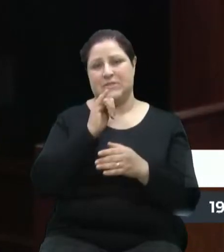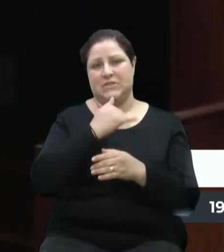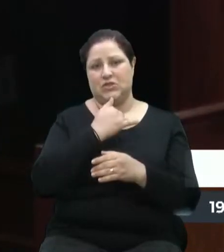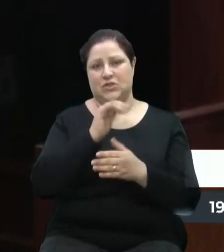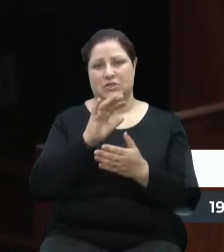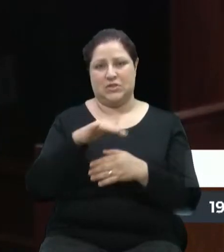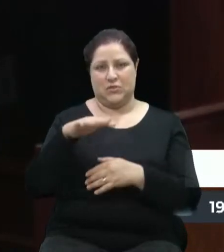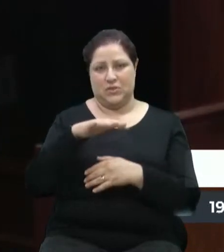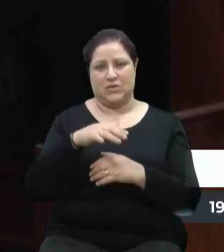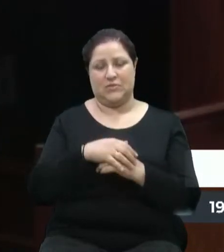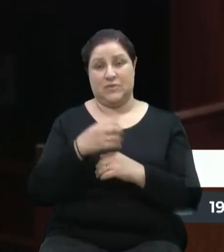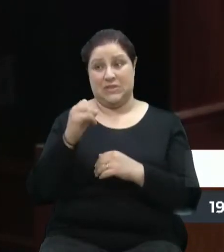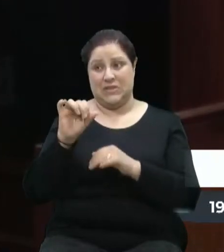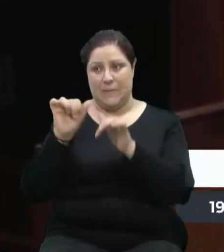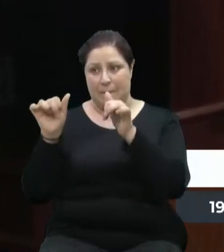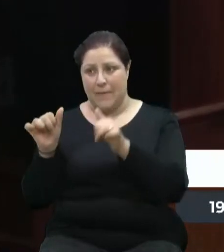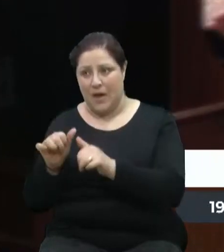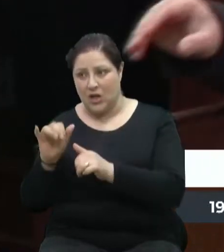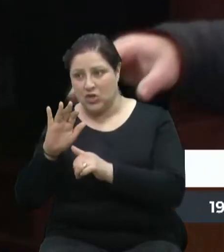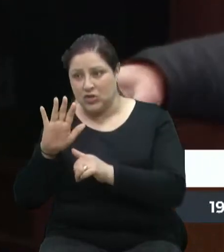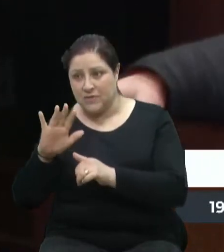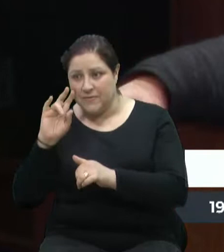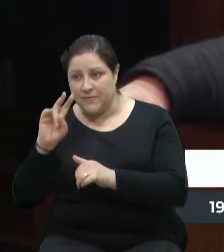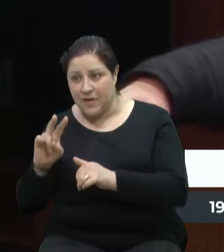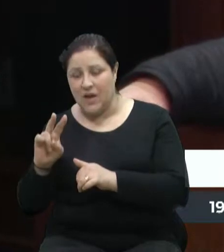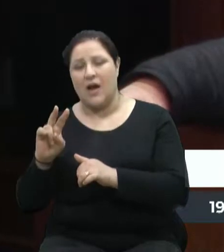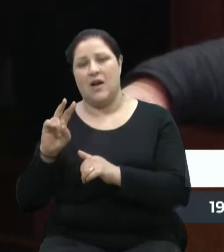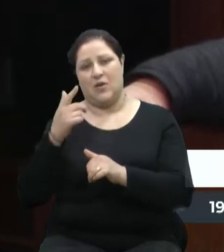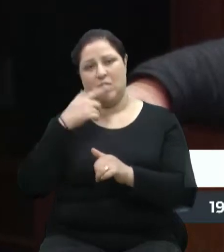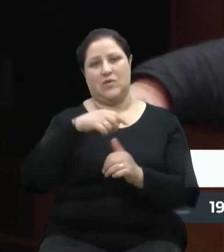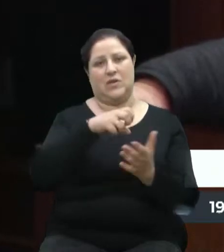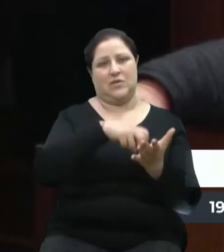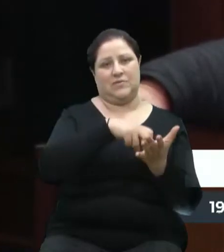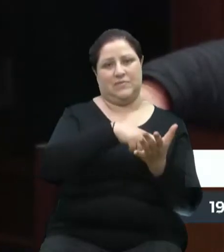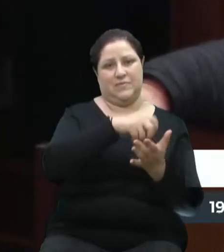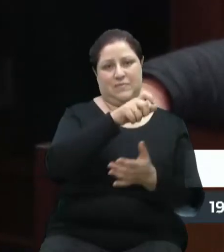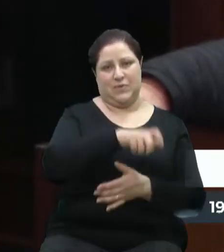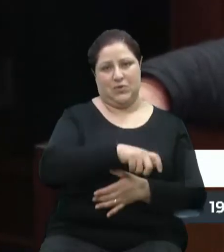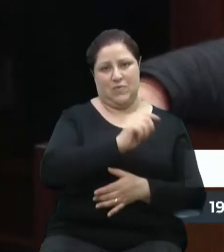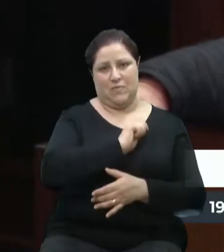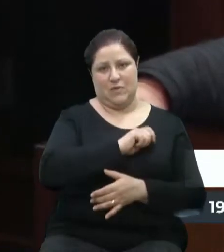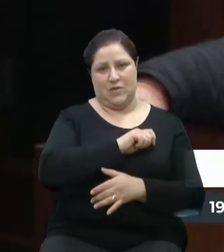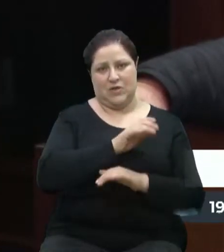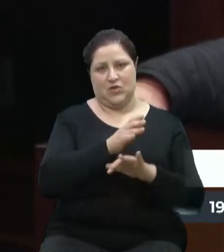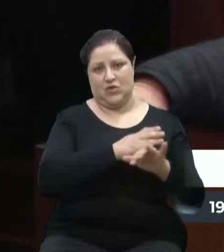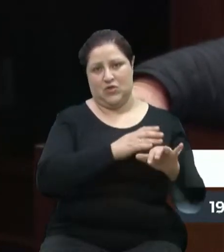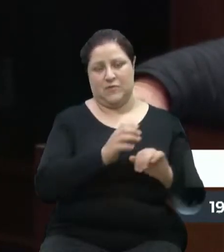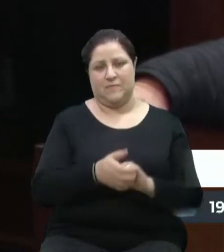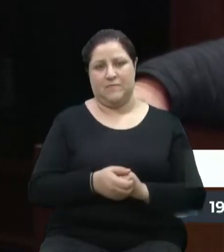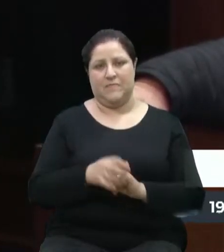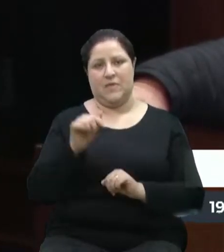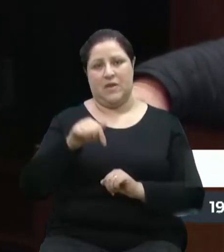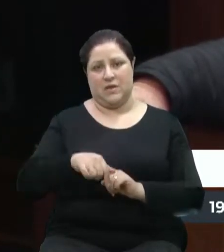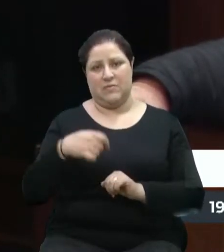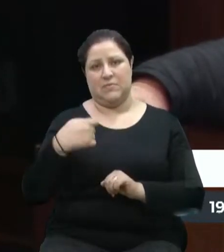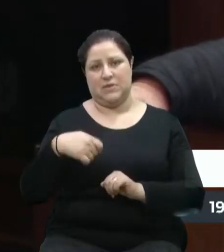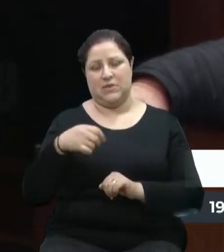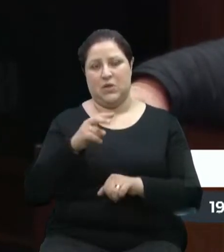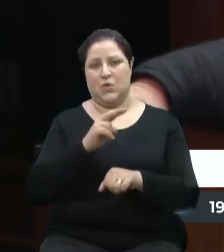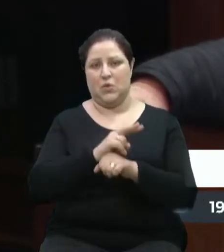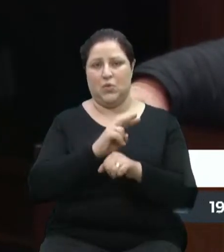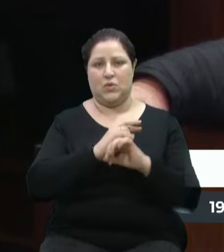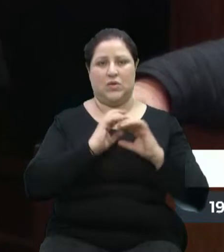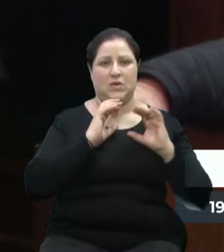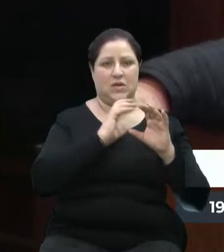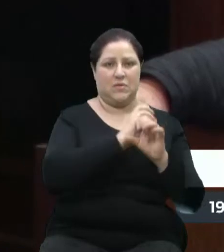ontem a gente teve nesta casa, E, como a gente tem que cuidar dos animais, né, vereador Fantinello, temos que cuidar das crianças também,